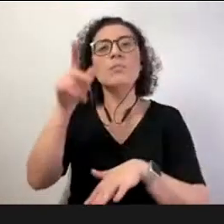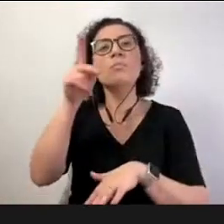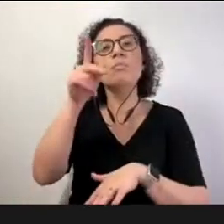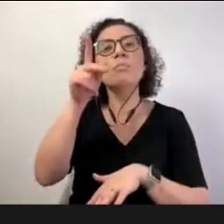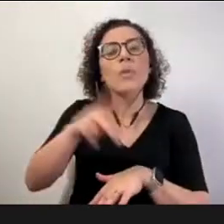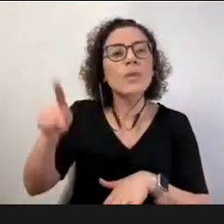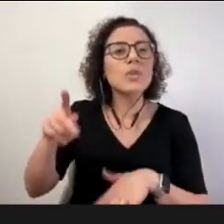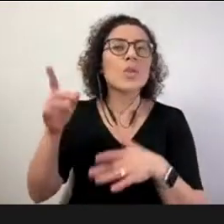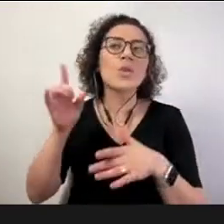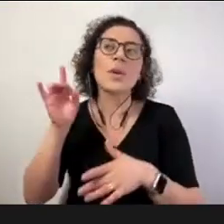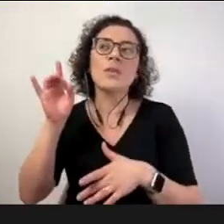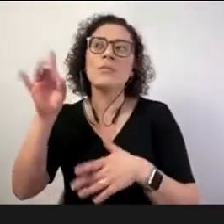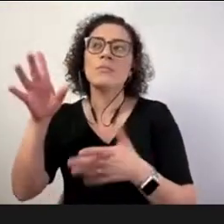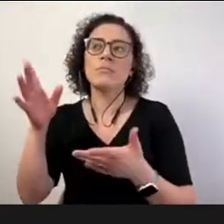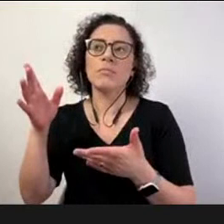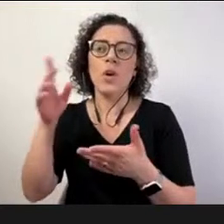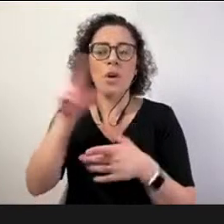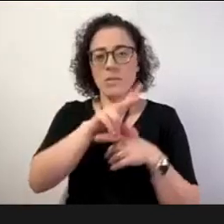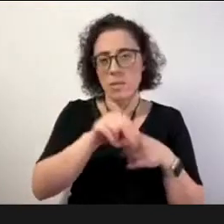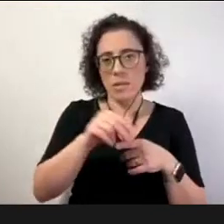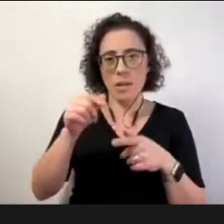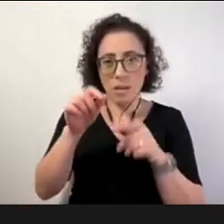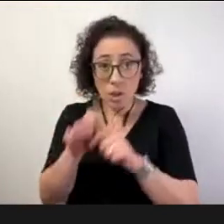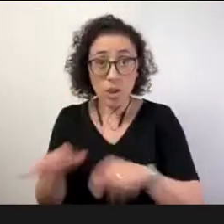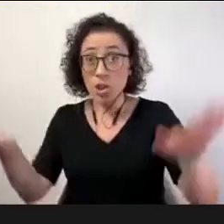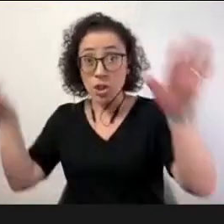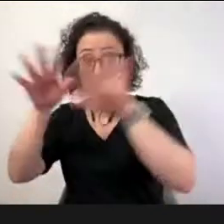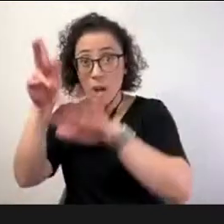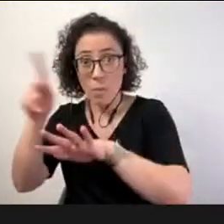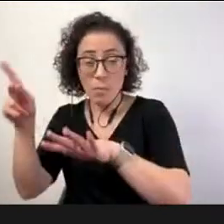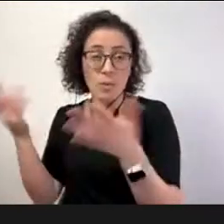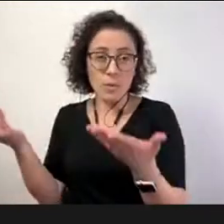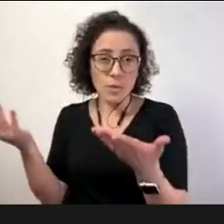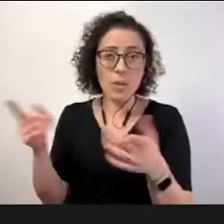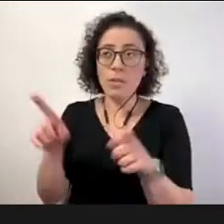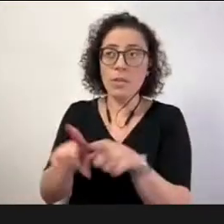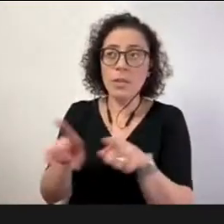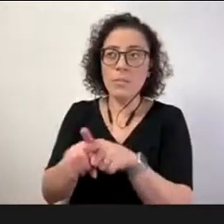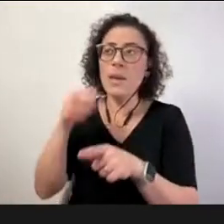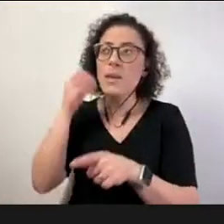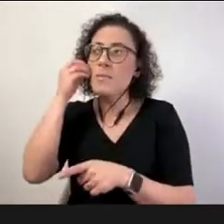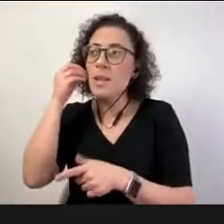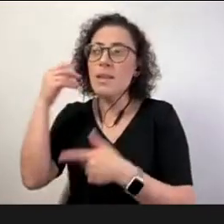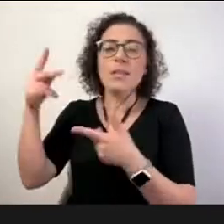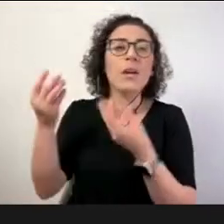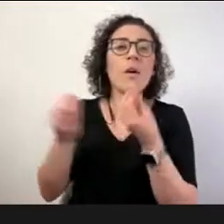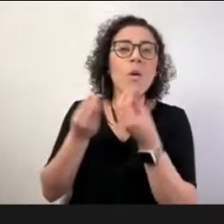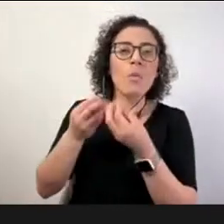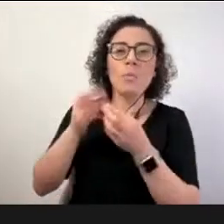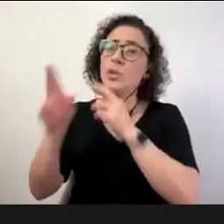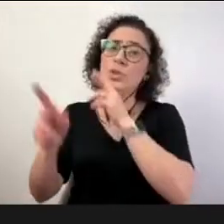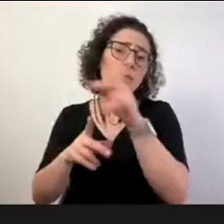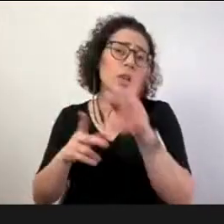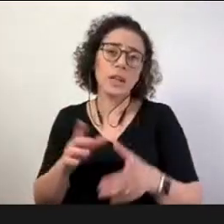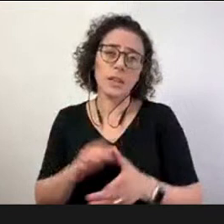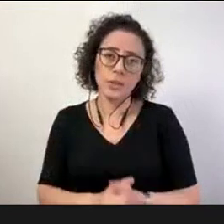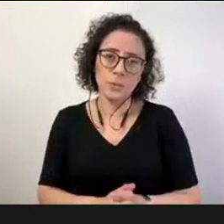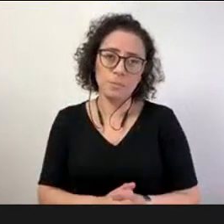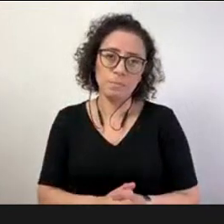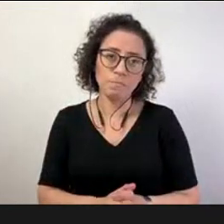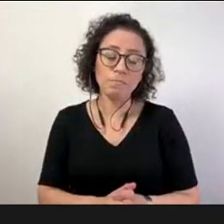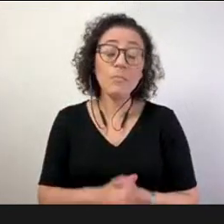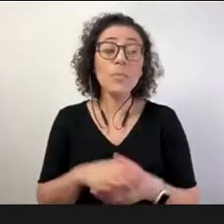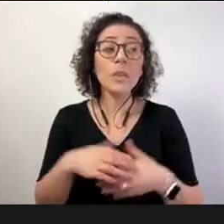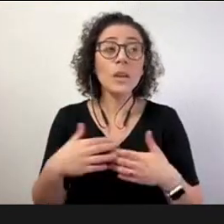também um desafio a mais mas já há alguns anos para além desses modelos como eu sinalizei a instituição começou a se mobilizar